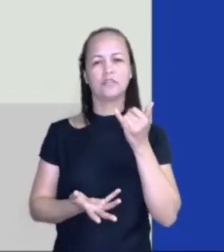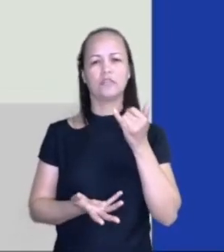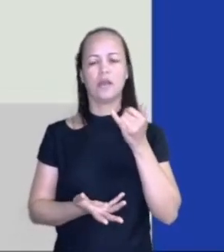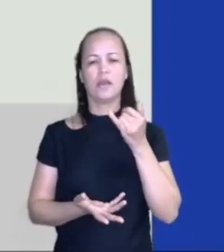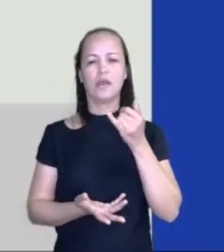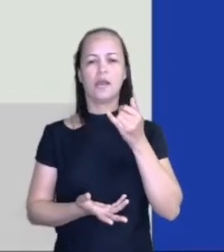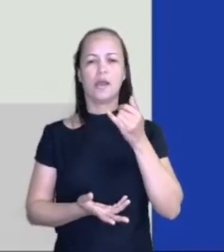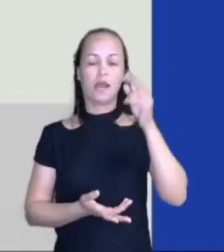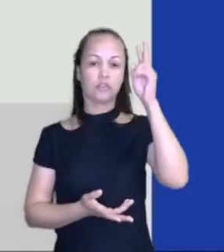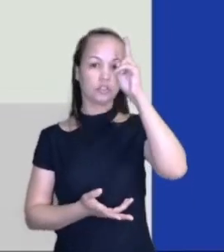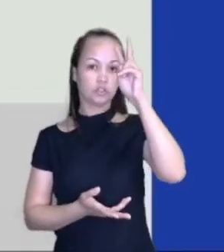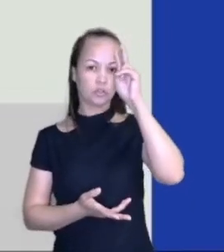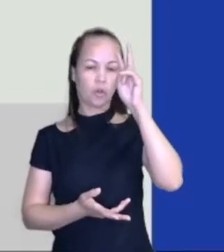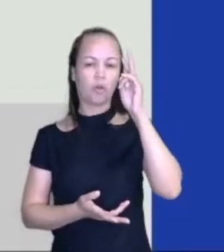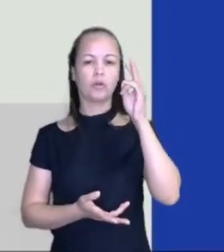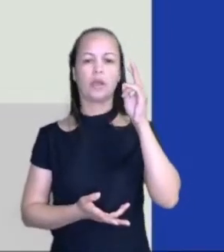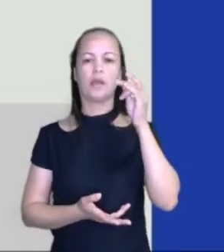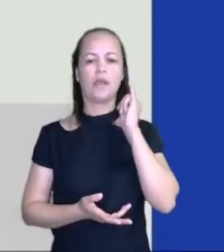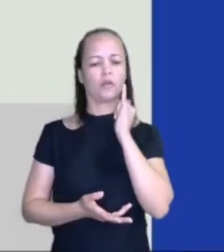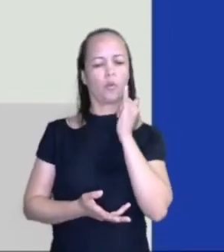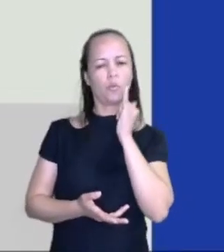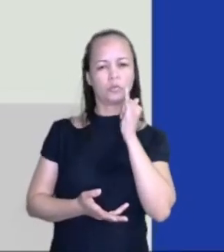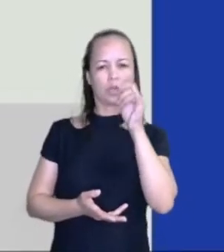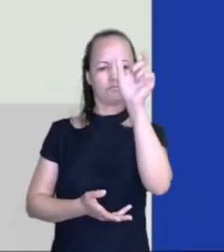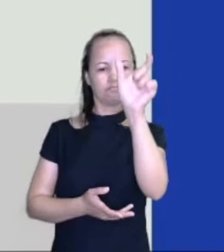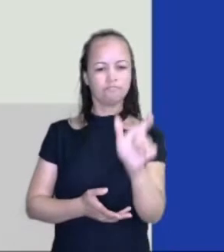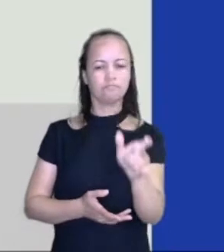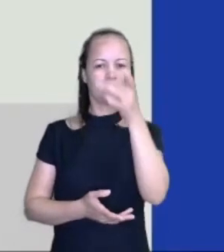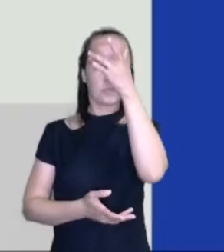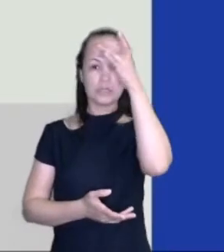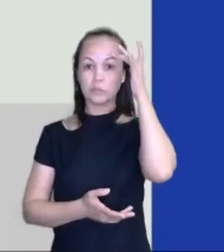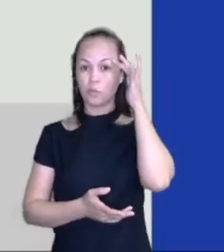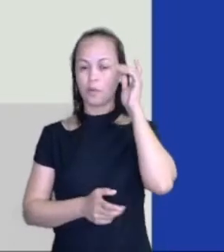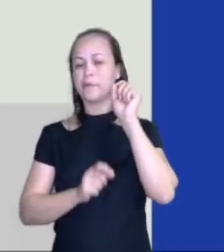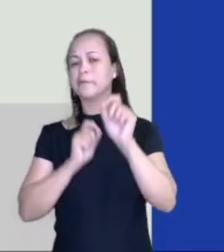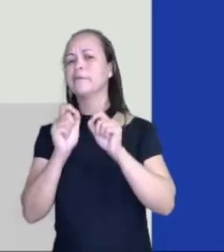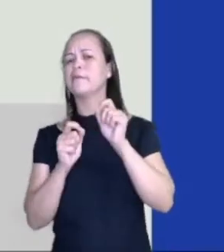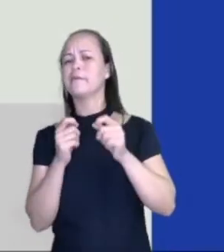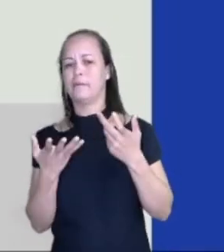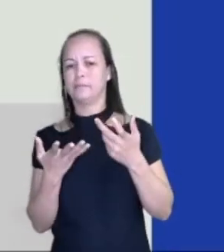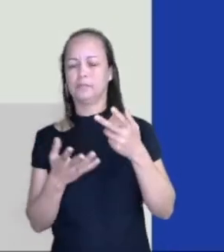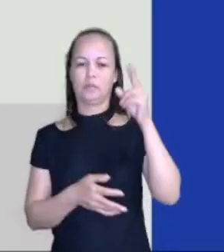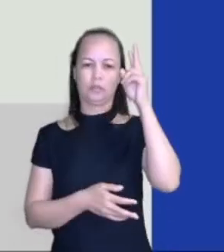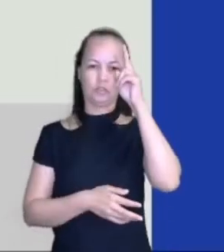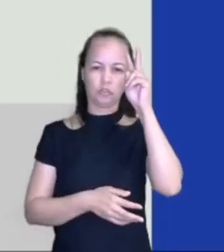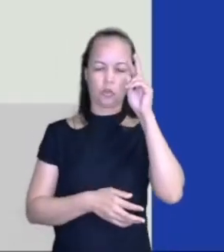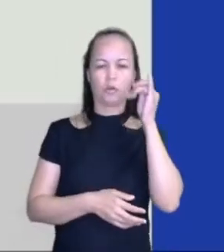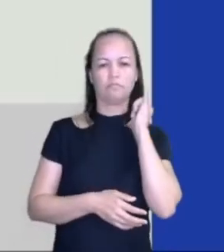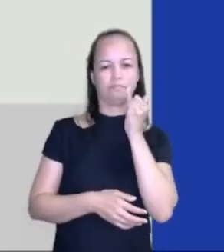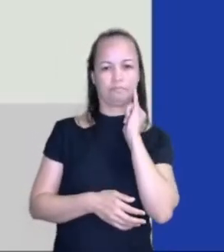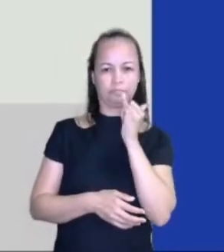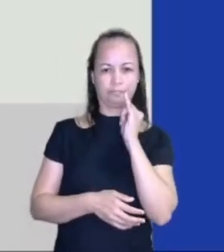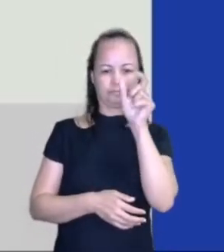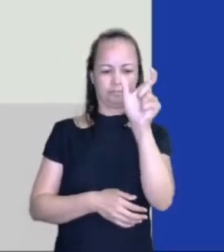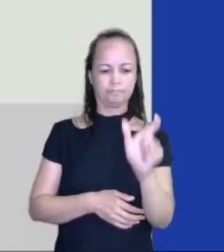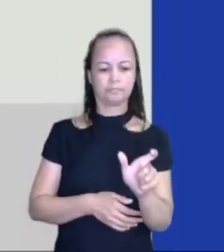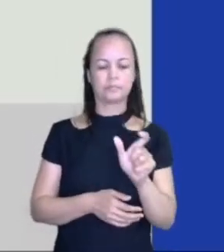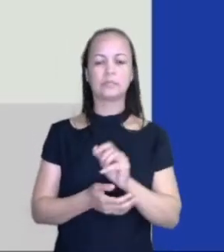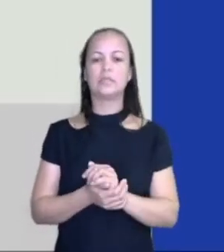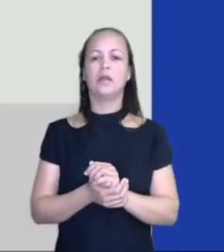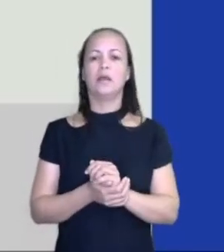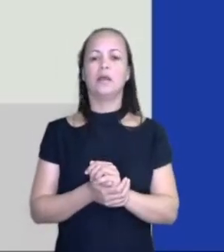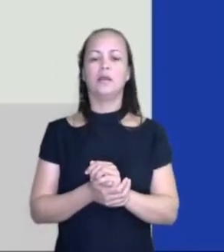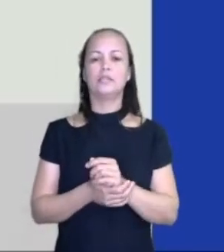por alguém. Isso aí, a gente já deve ter a ideia. E quem é essa pessoa? É o narrador. Agora, ele pode